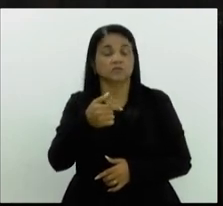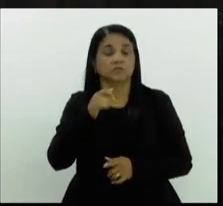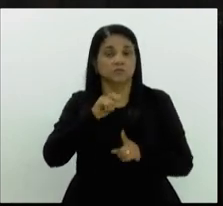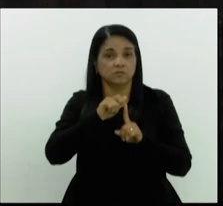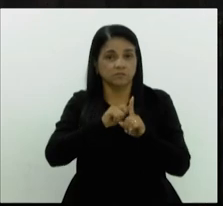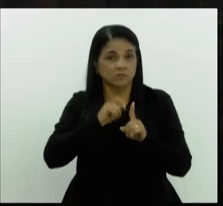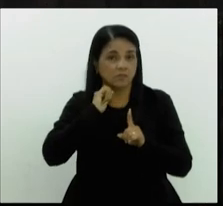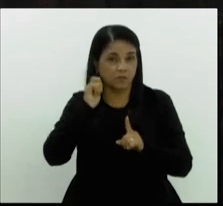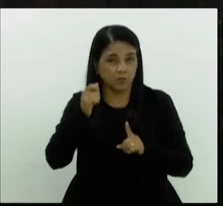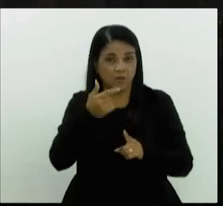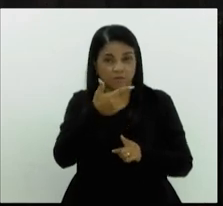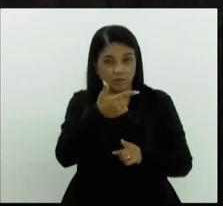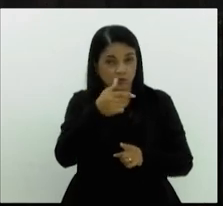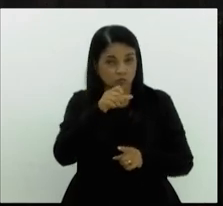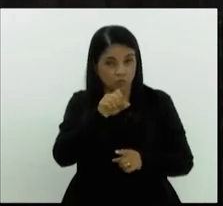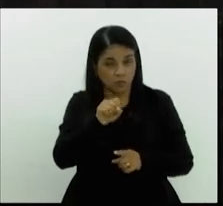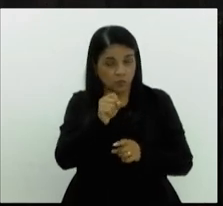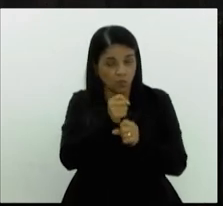anos,